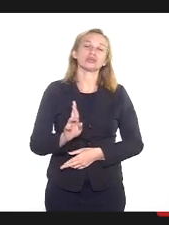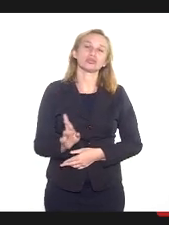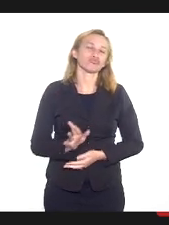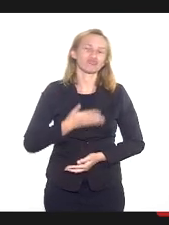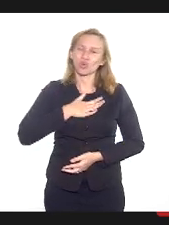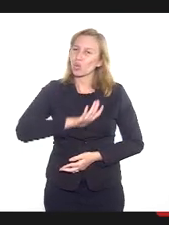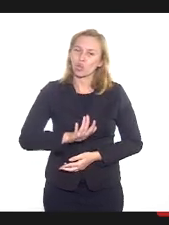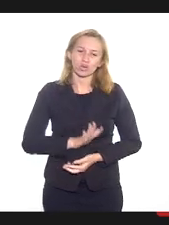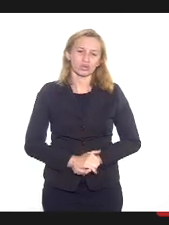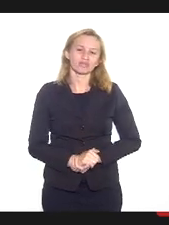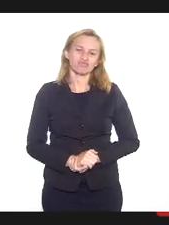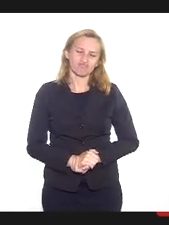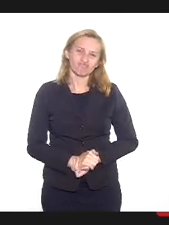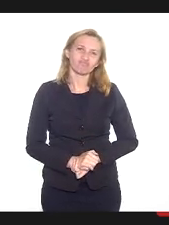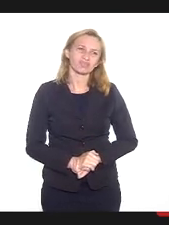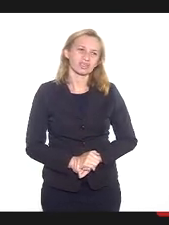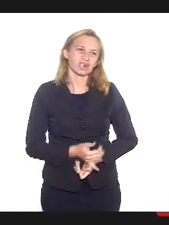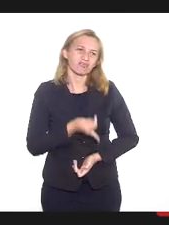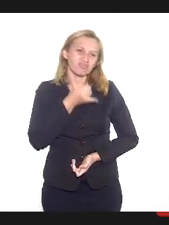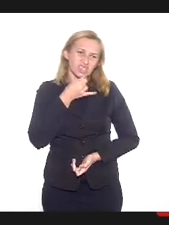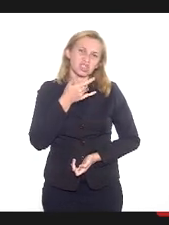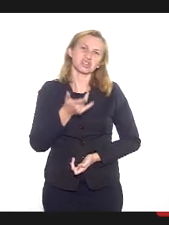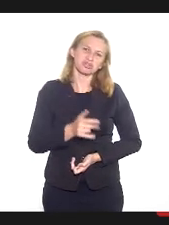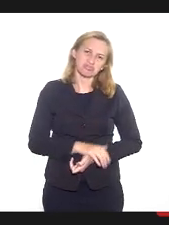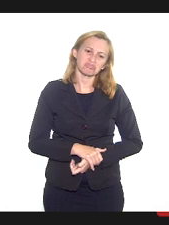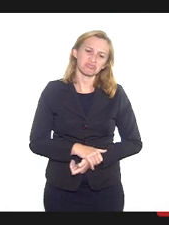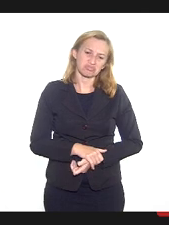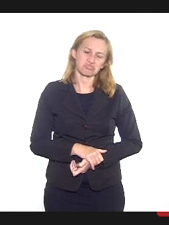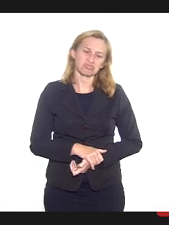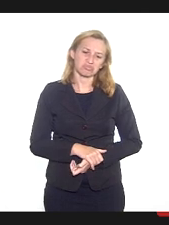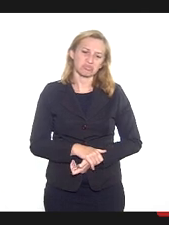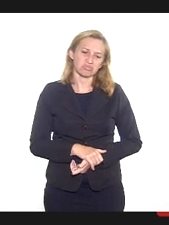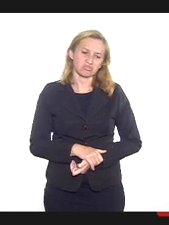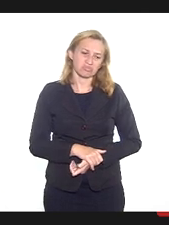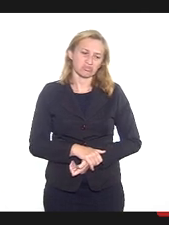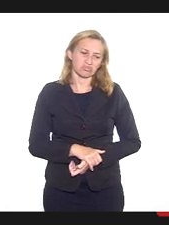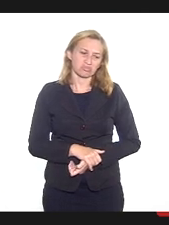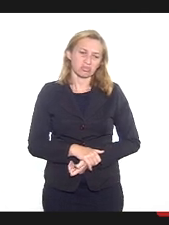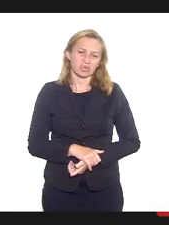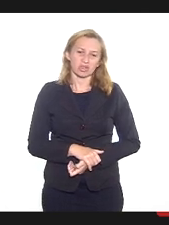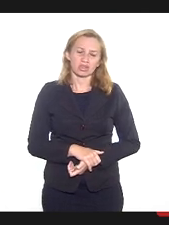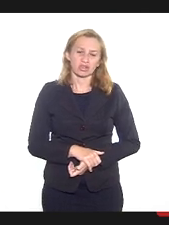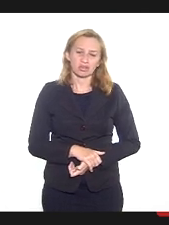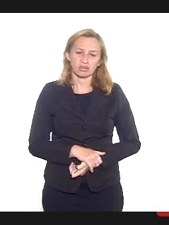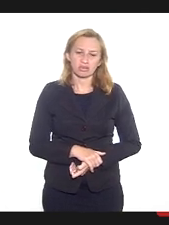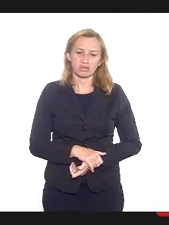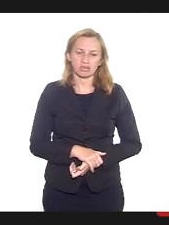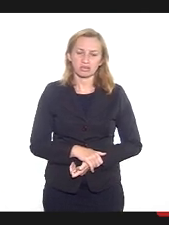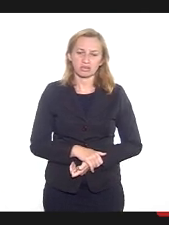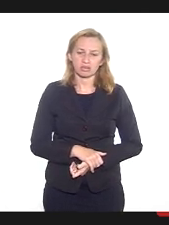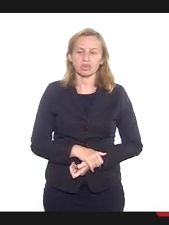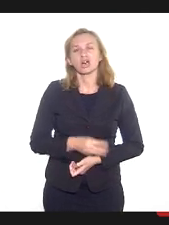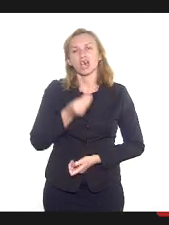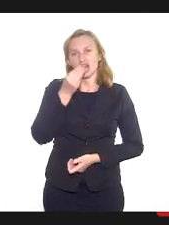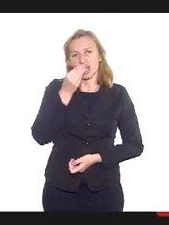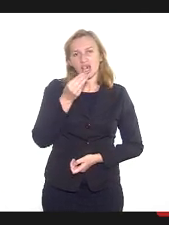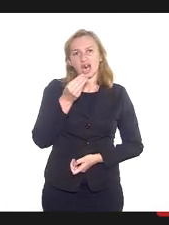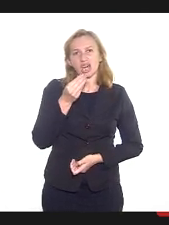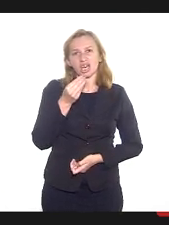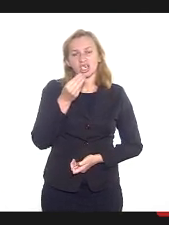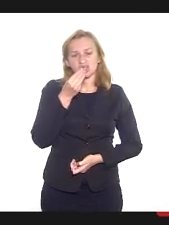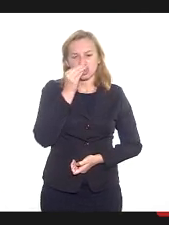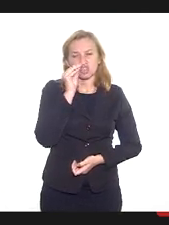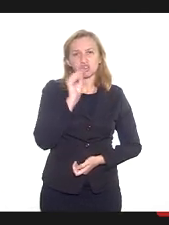porque é muito mais que intolerância. Intolerância, a gente tem a lactose, a alimentos, a medicamentos, é desrespeito à violência,